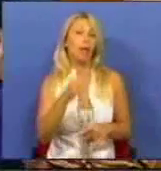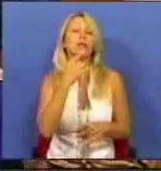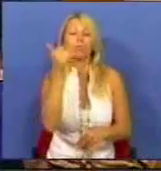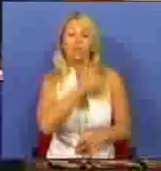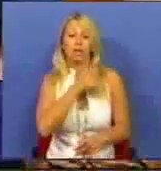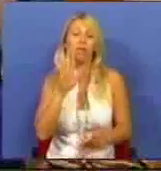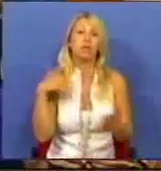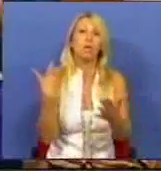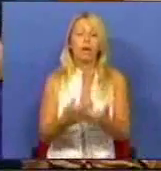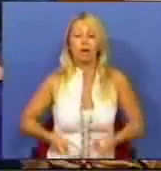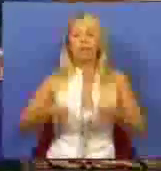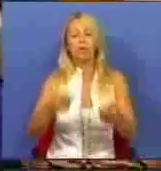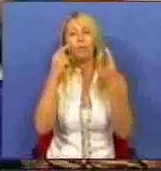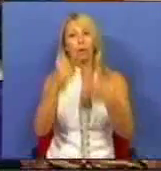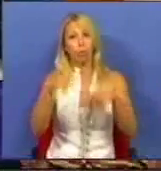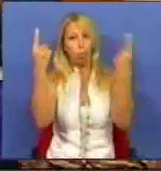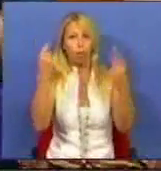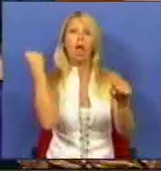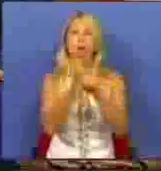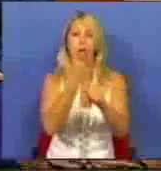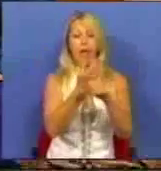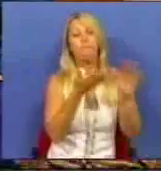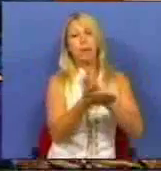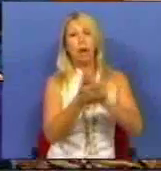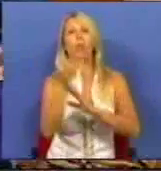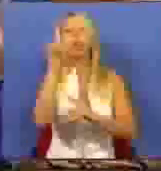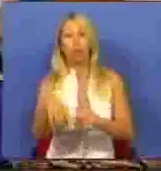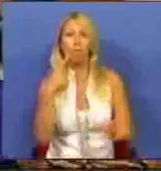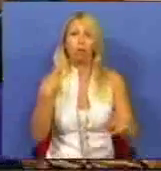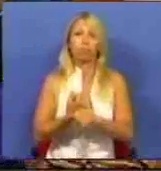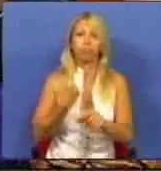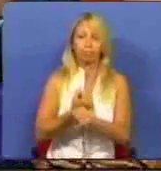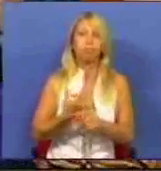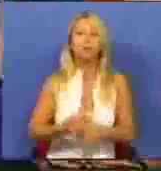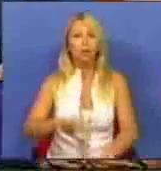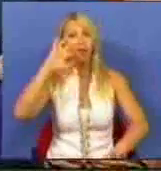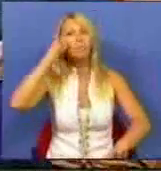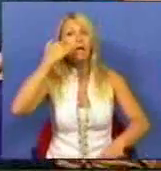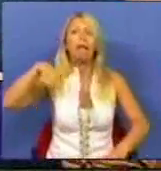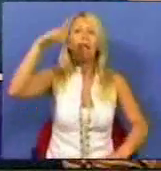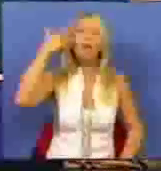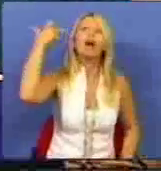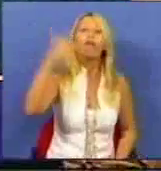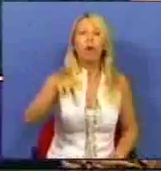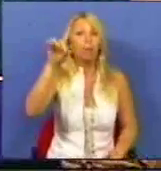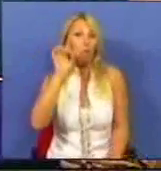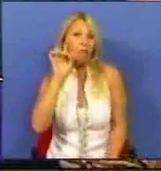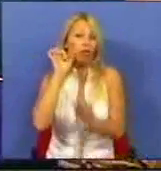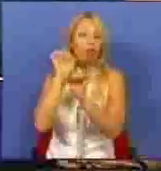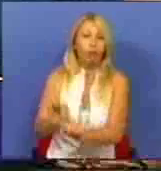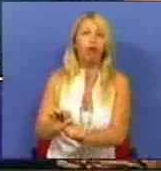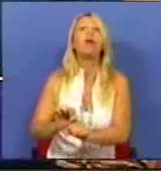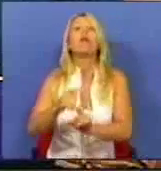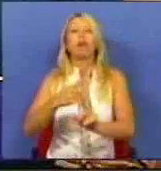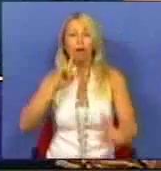investimento público, o emprego e o consumo. Sacrificaram-se idade da reforma e os seus valores, atacaram